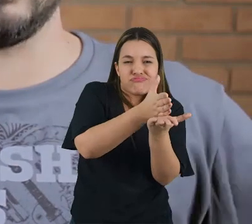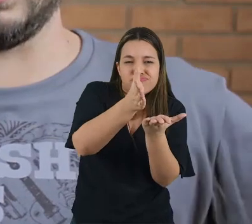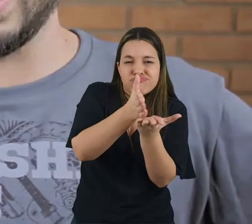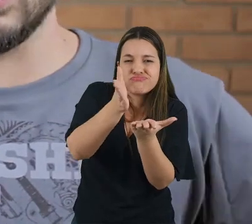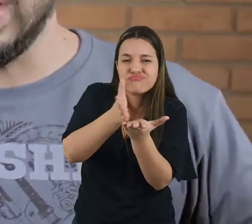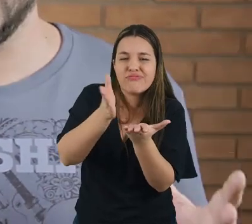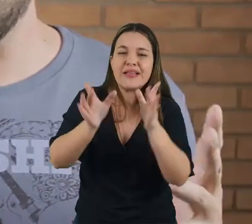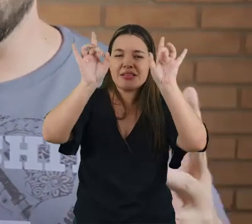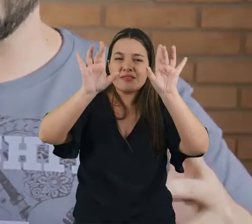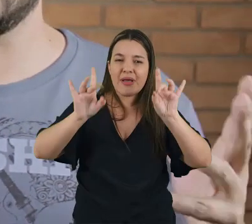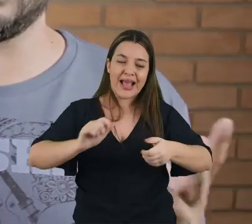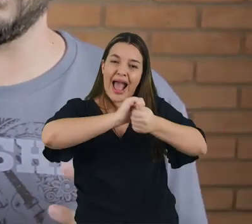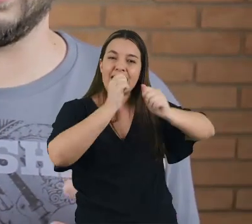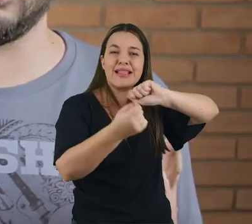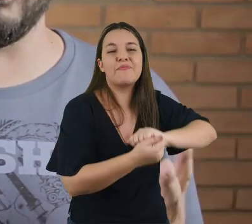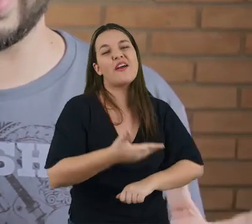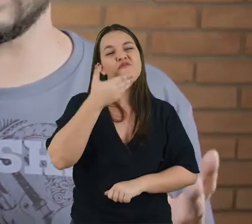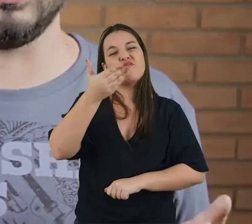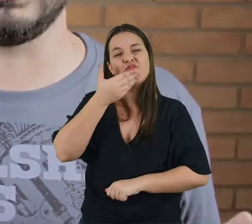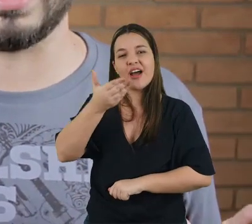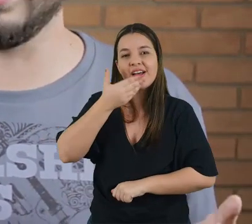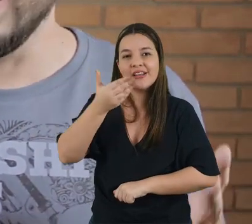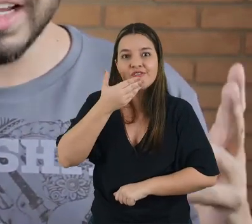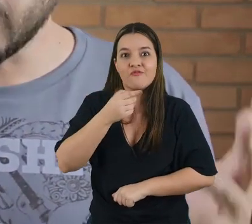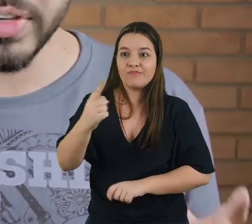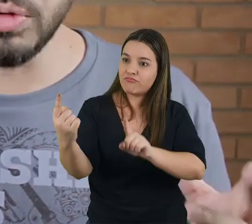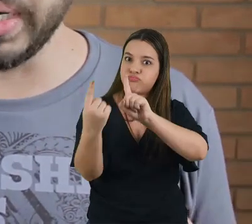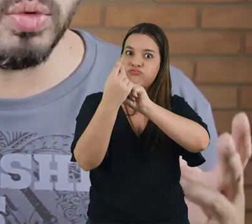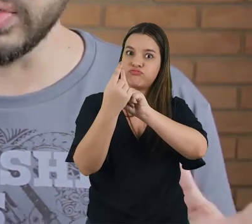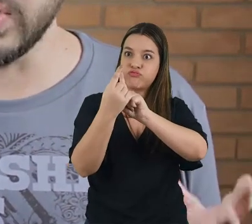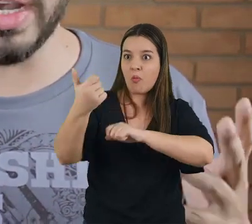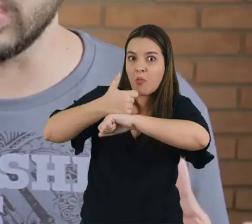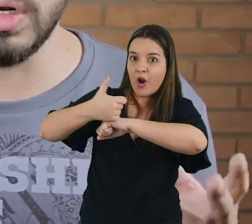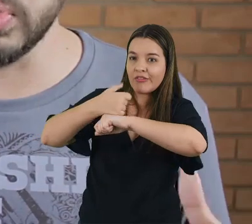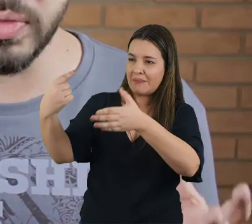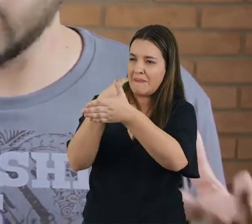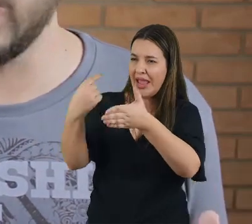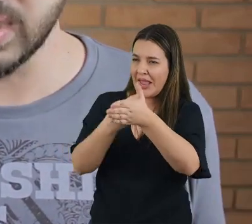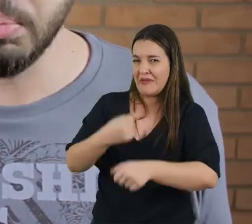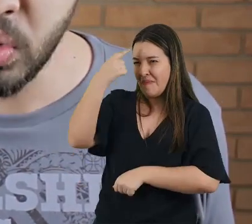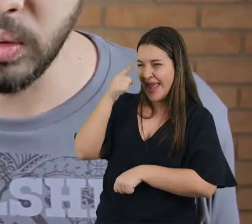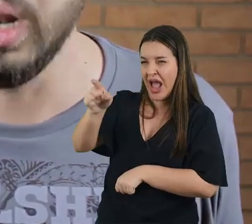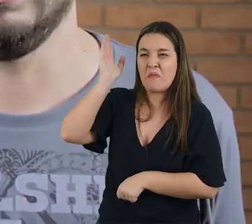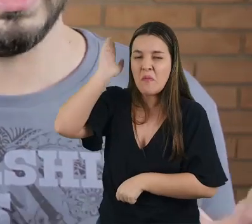em vários cenários. Então é comum você ter uma conversa com o designer e ele ficar fazendo pergunta e você fala nossa, não é possível, esse cara deve ser burro, né? E